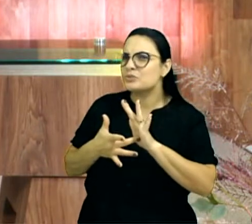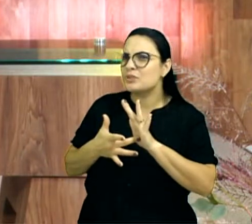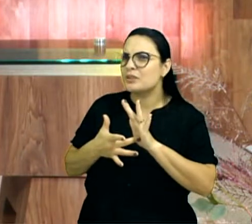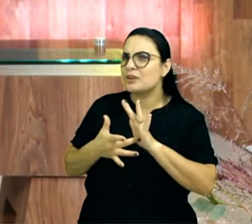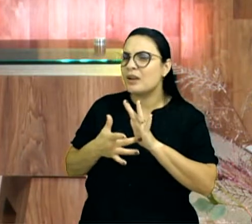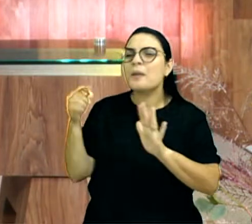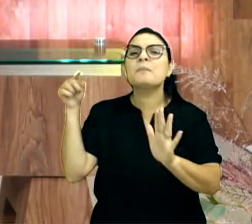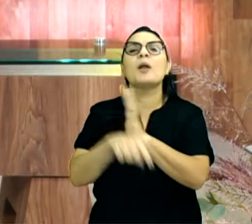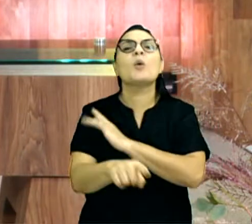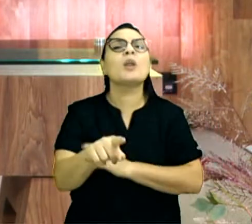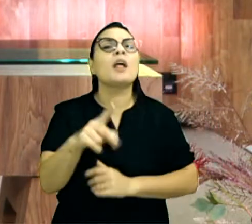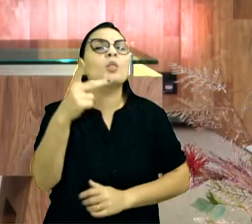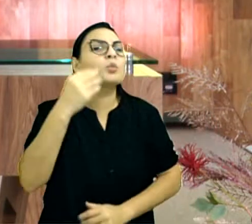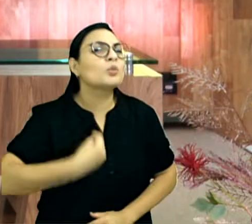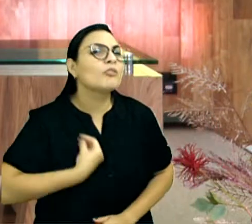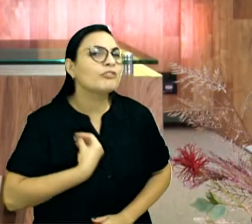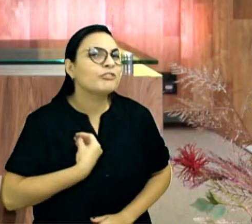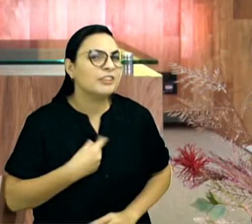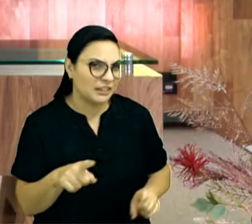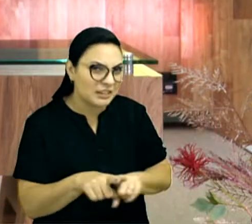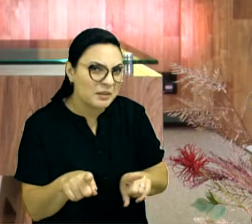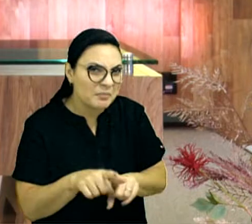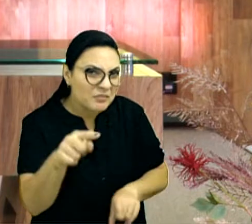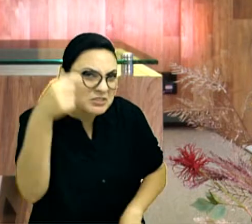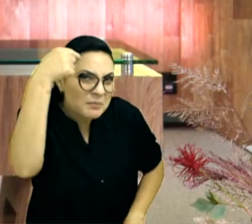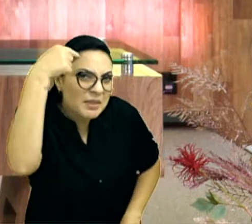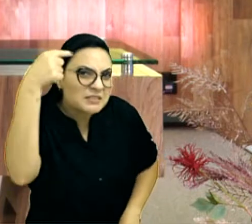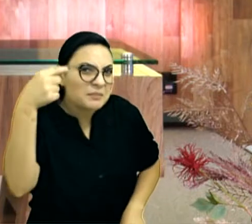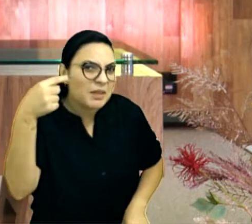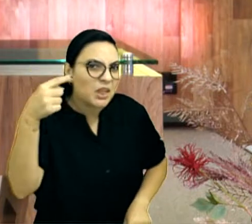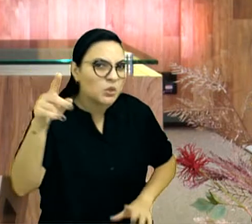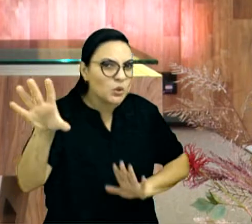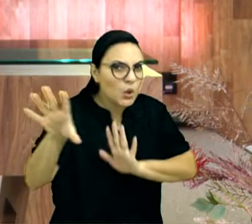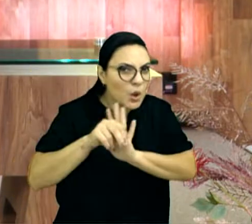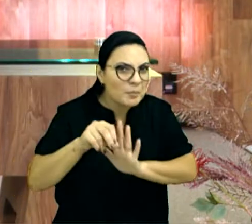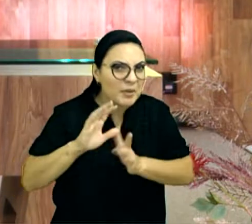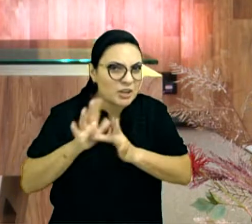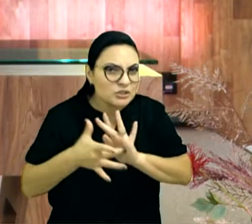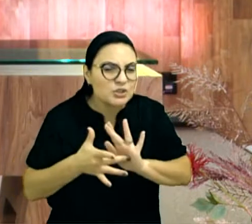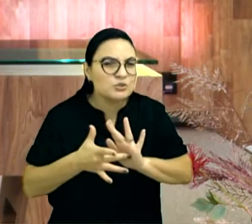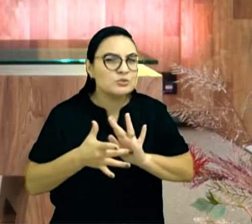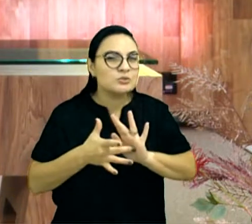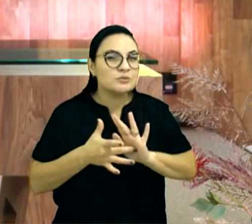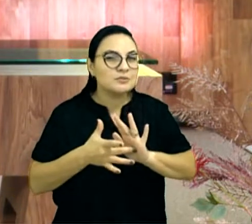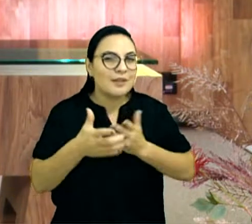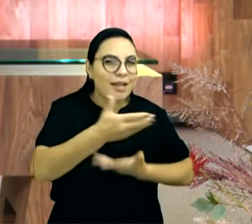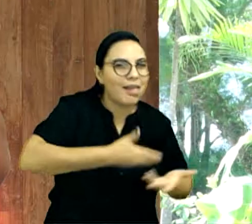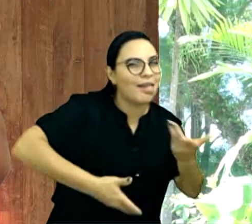vida? No teu dia a dia? Na tua mente? No teu coração? No tratar as pessoas?